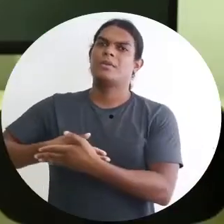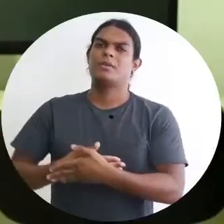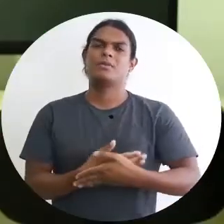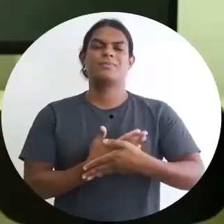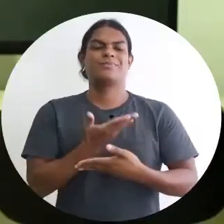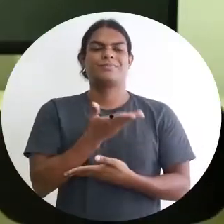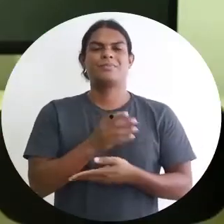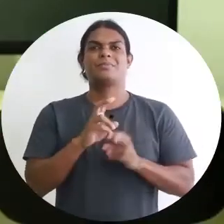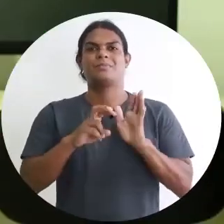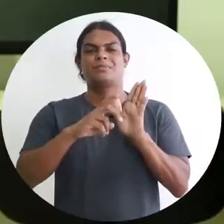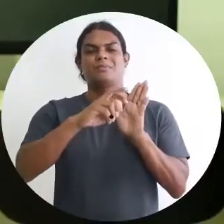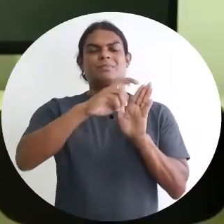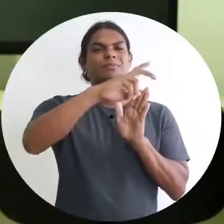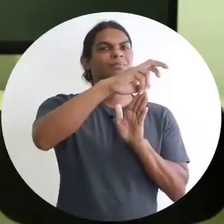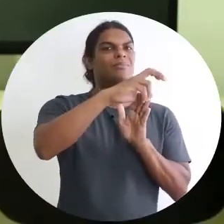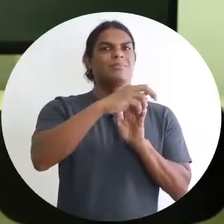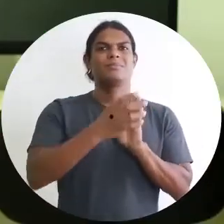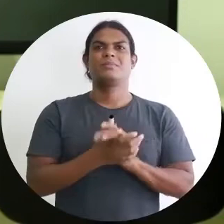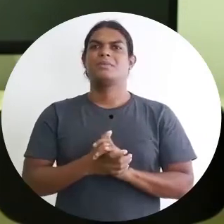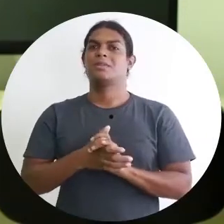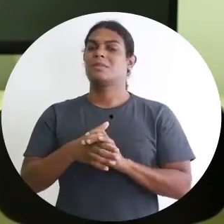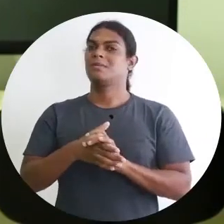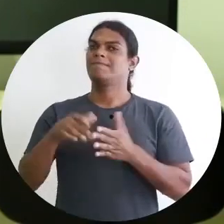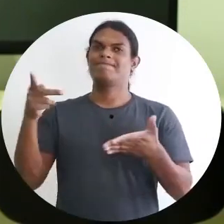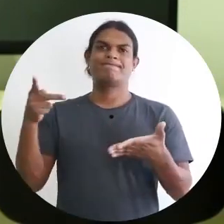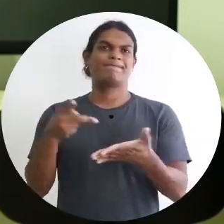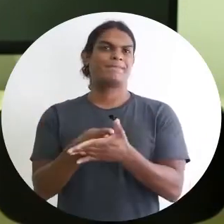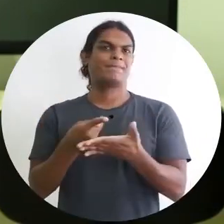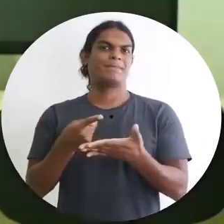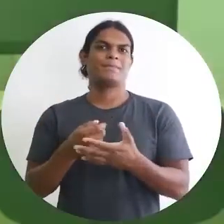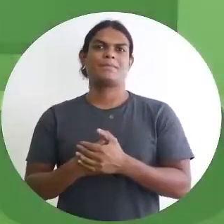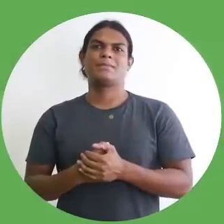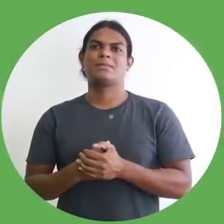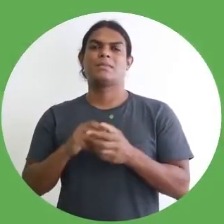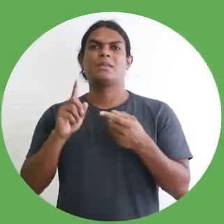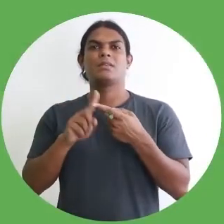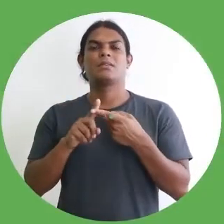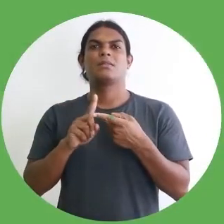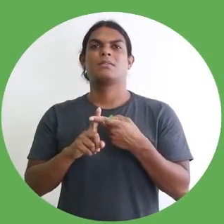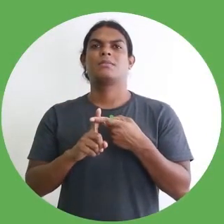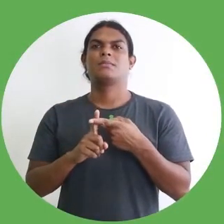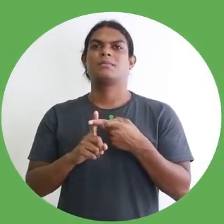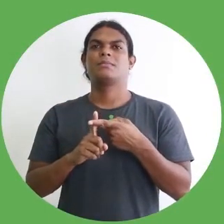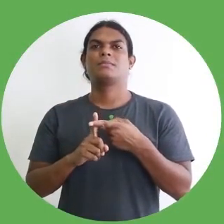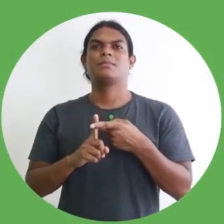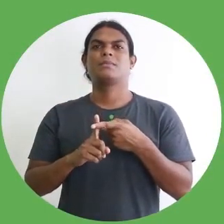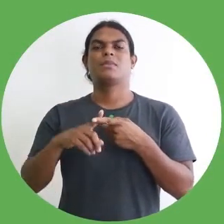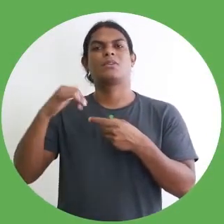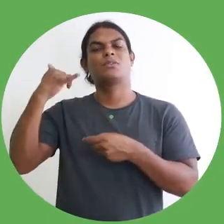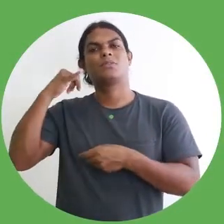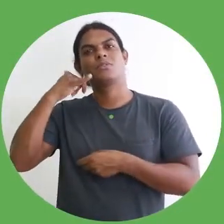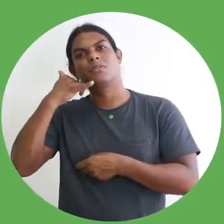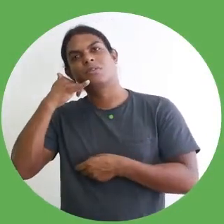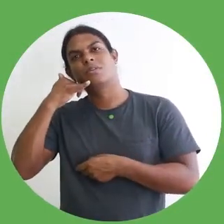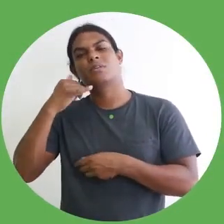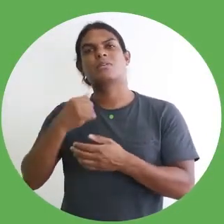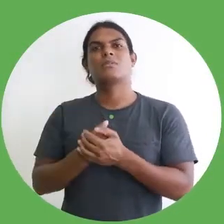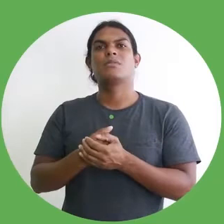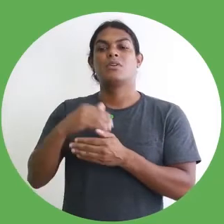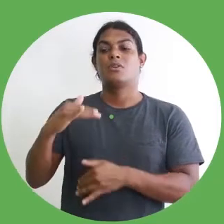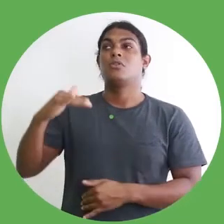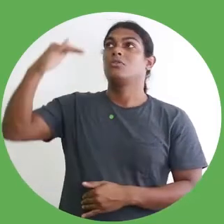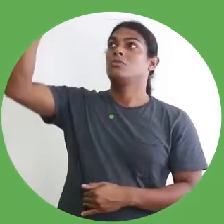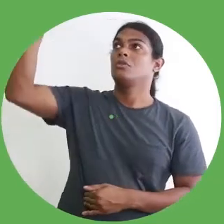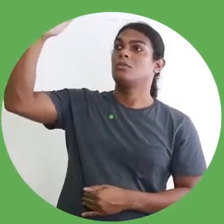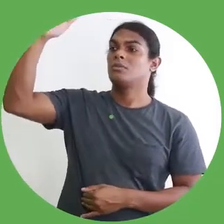não favorece na questão da acessibilidade estrutural. E tem também as outras questões, que são orelhões, tamanho de orelhão, tamanho de